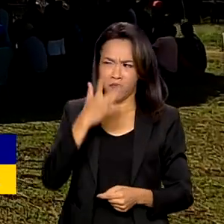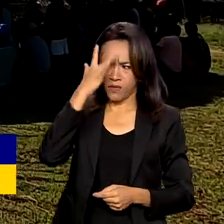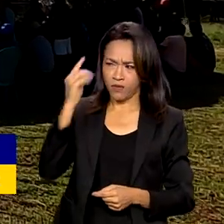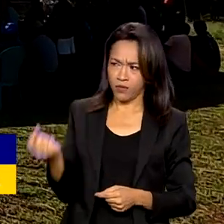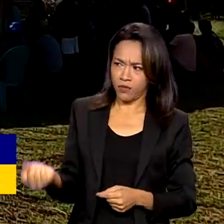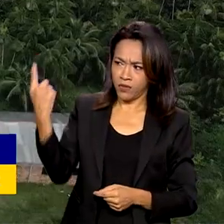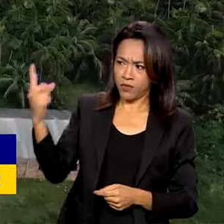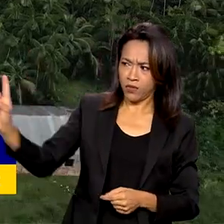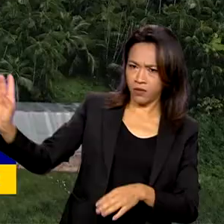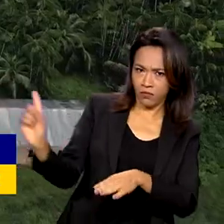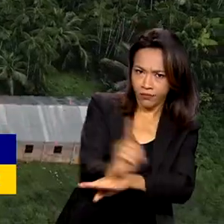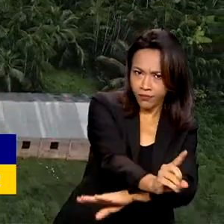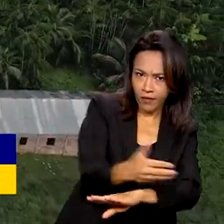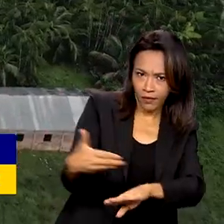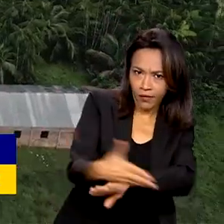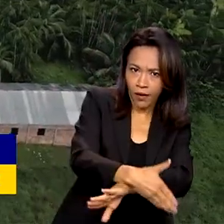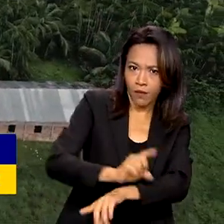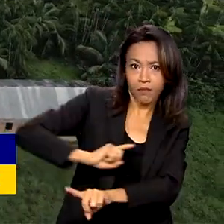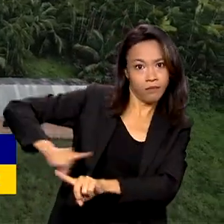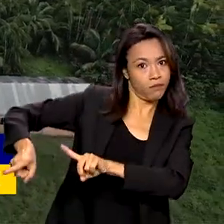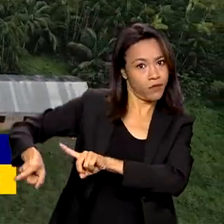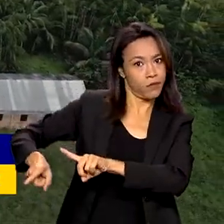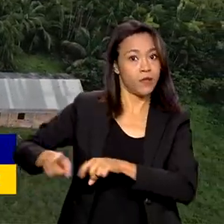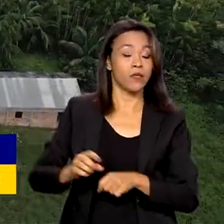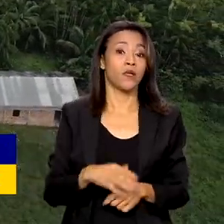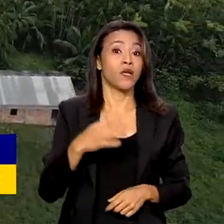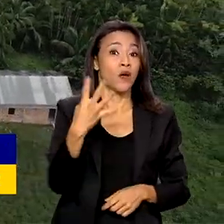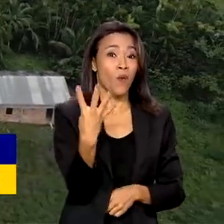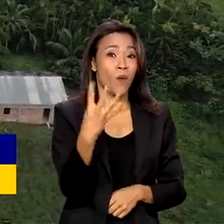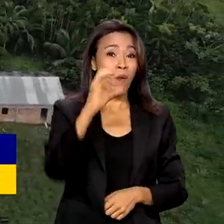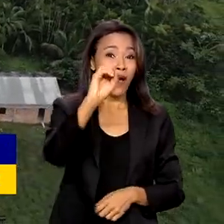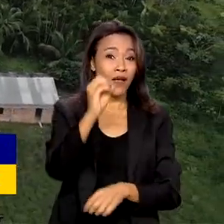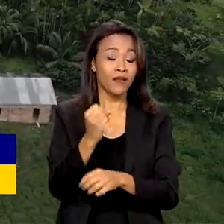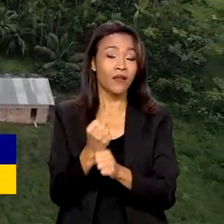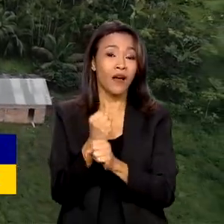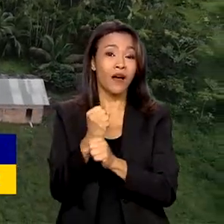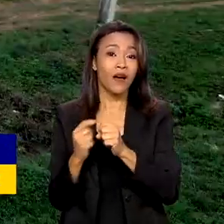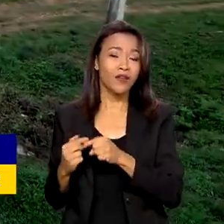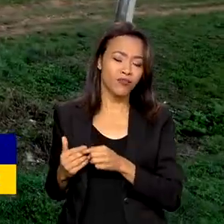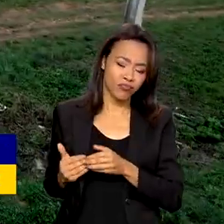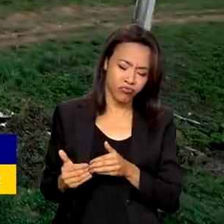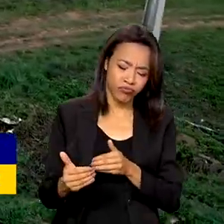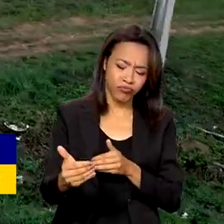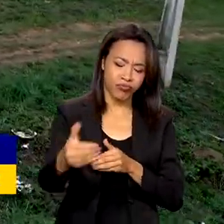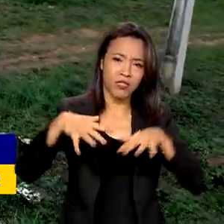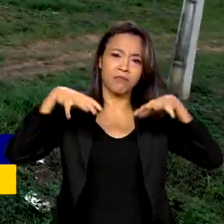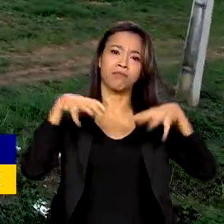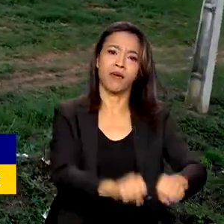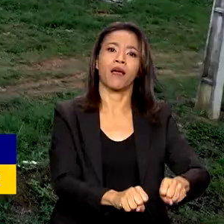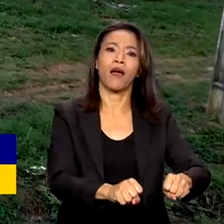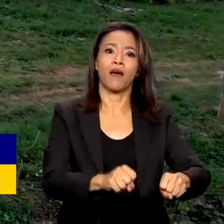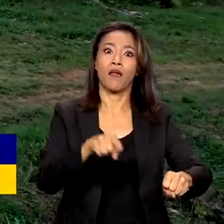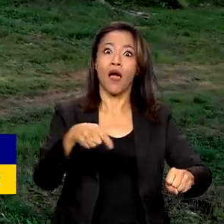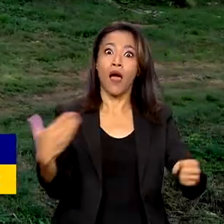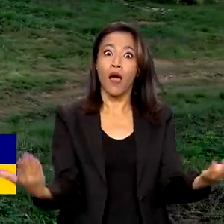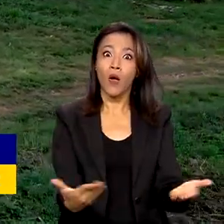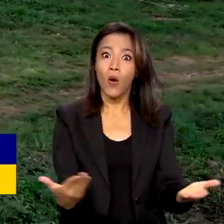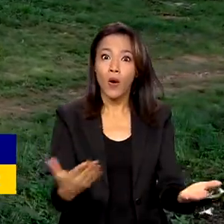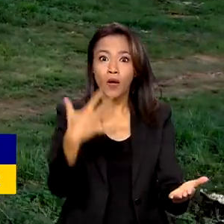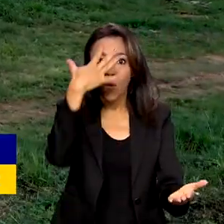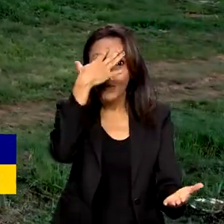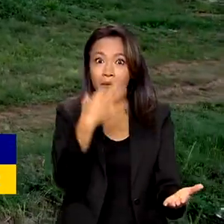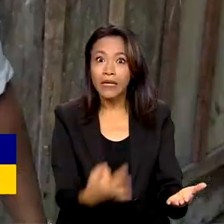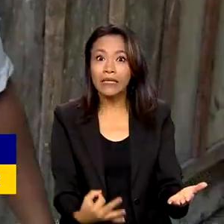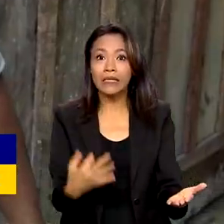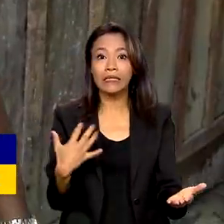é proibida. Mas só depois de 40 anos de ocupação irregular que os invasores começaram a entender